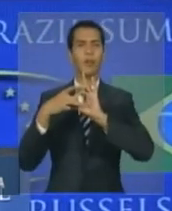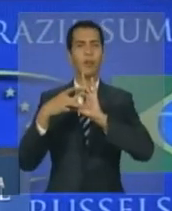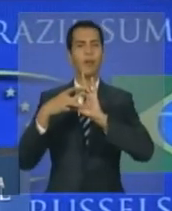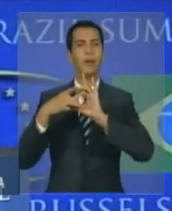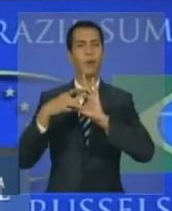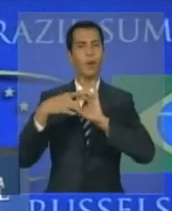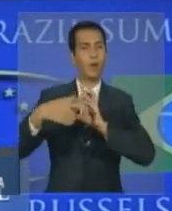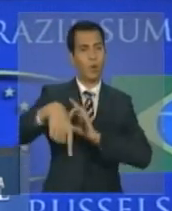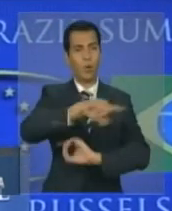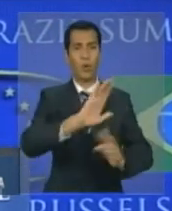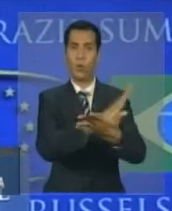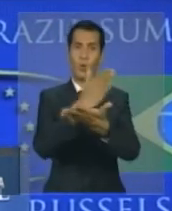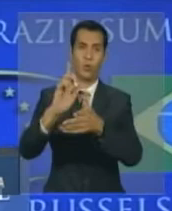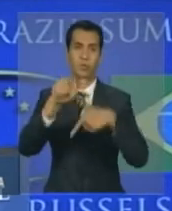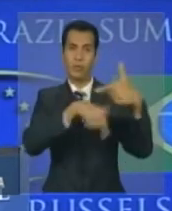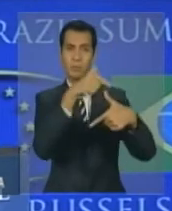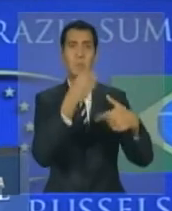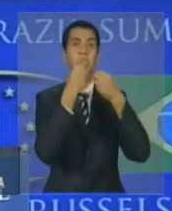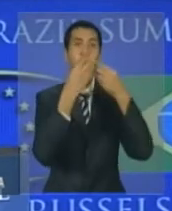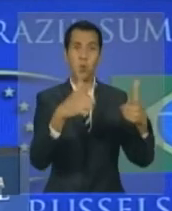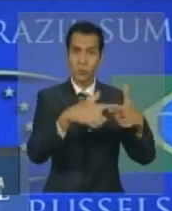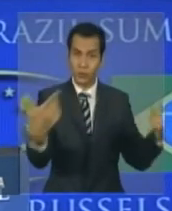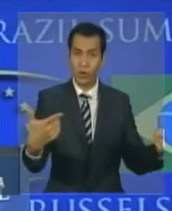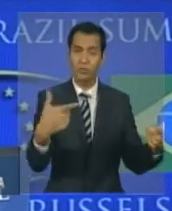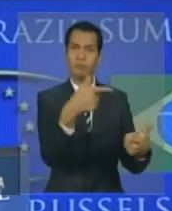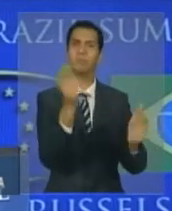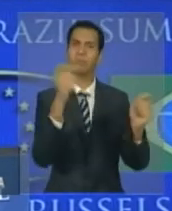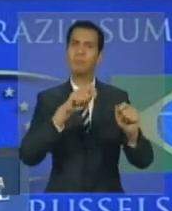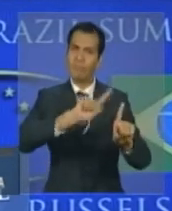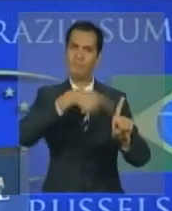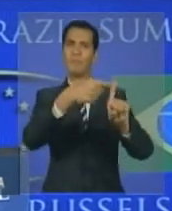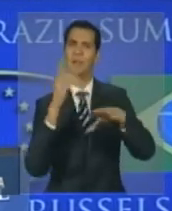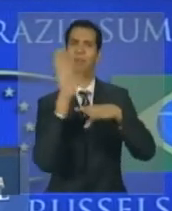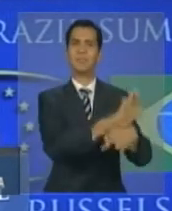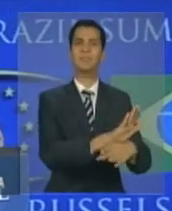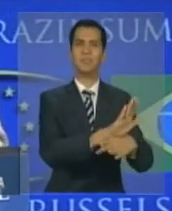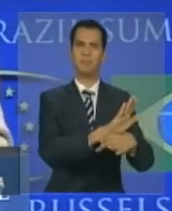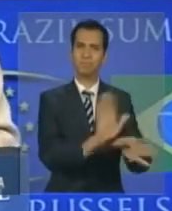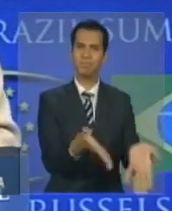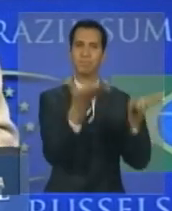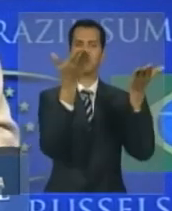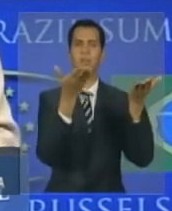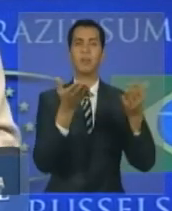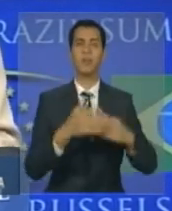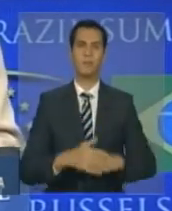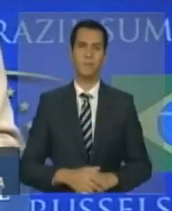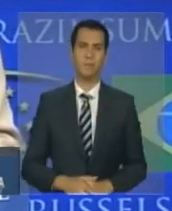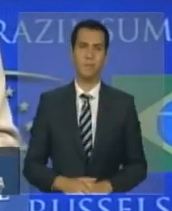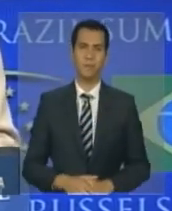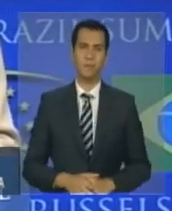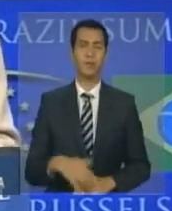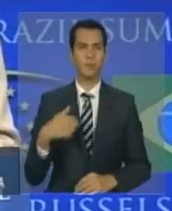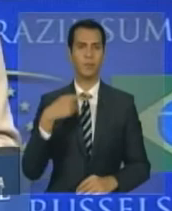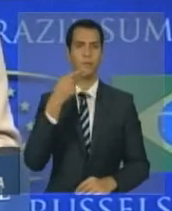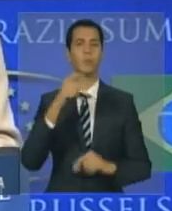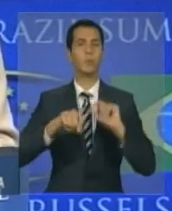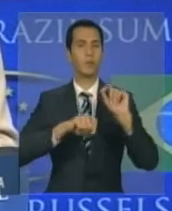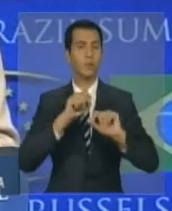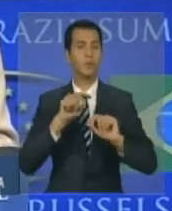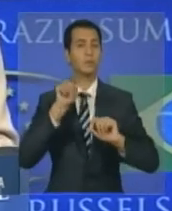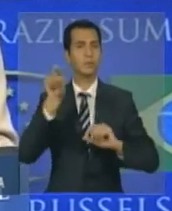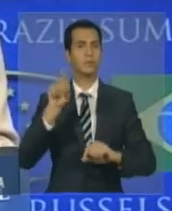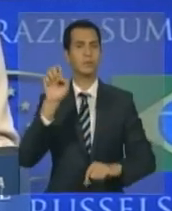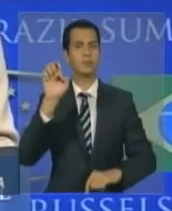Atribuo especial atenção e importância às ações conjuntas de promoção